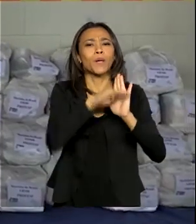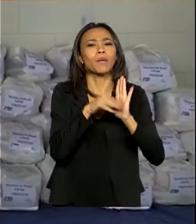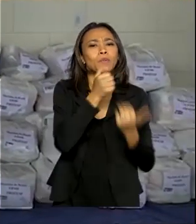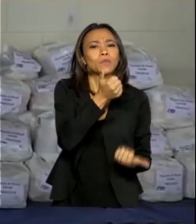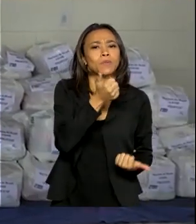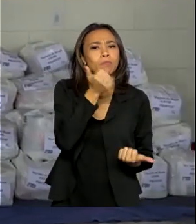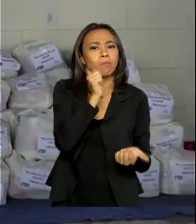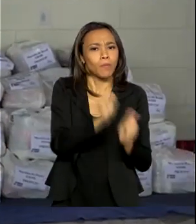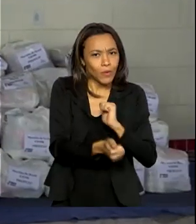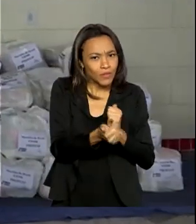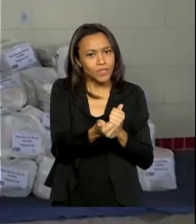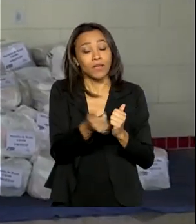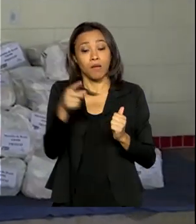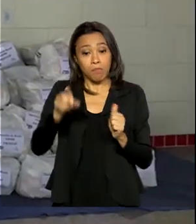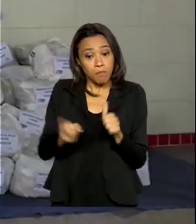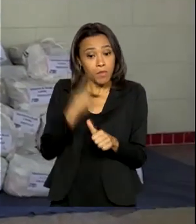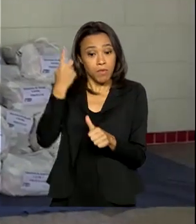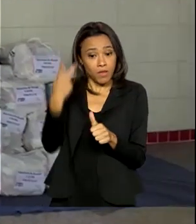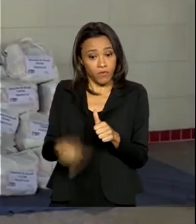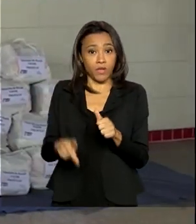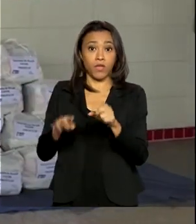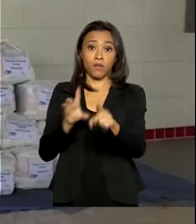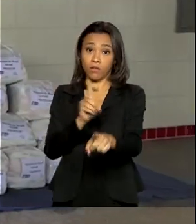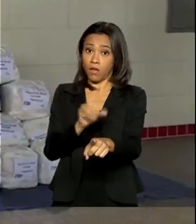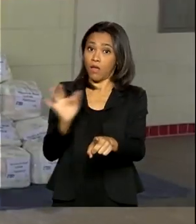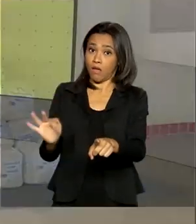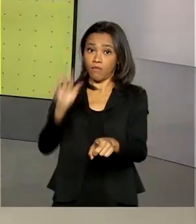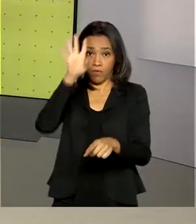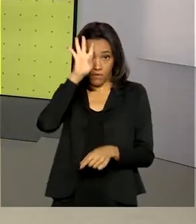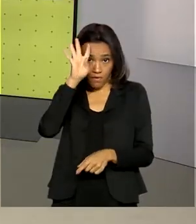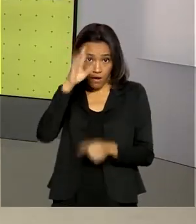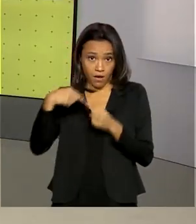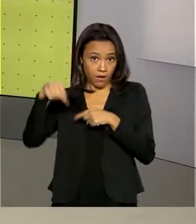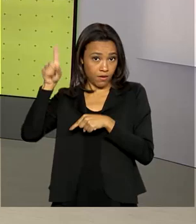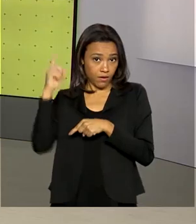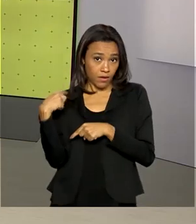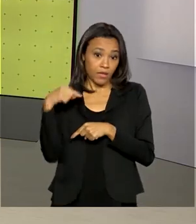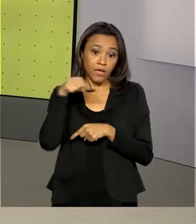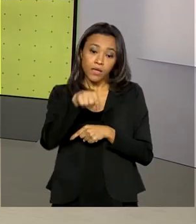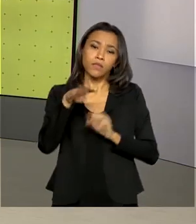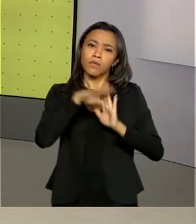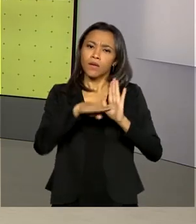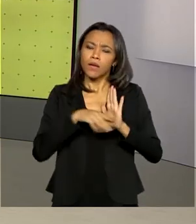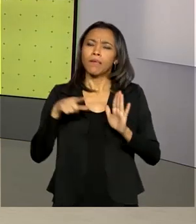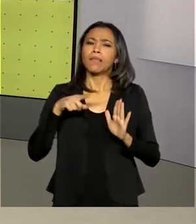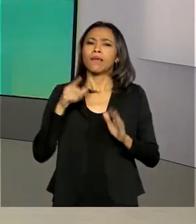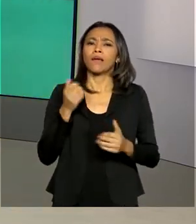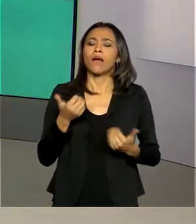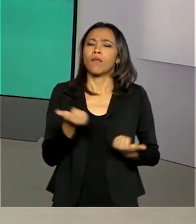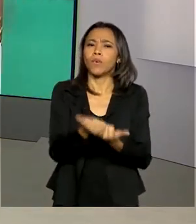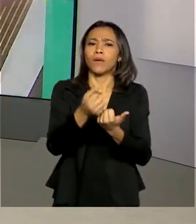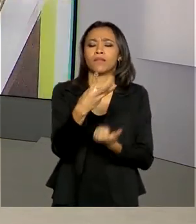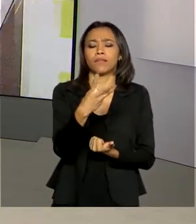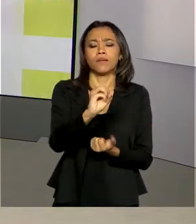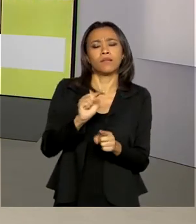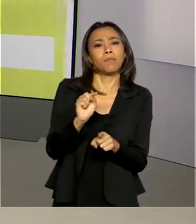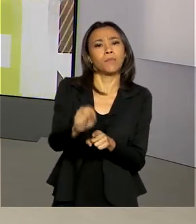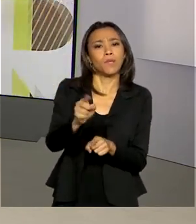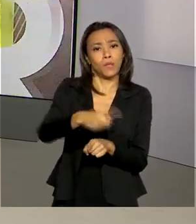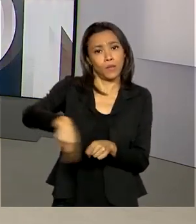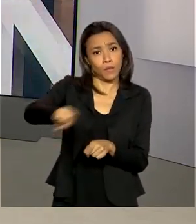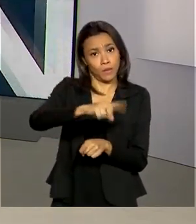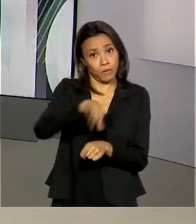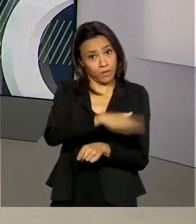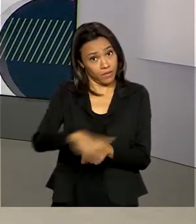A primeira entrega foi no Distrito Federal nesta quarta-feira. O programa atende a 30 mil crianças e adolescentes em situação